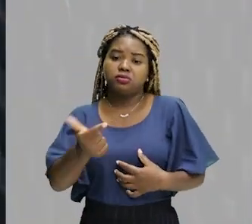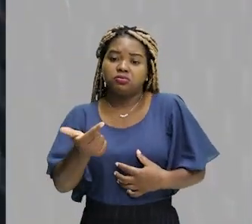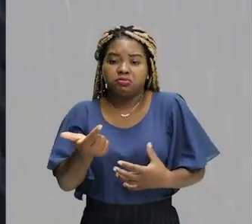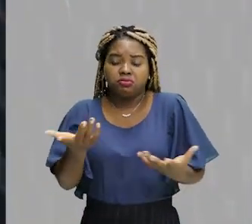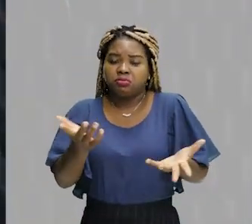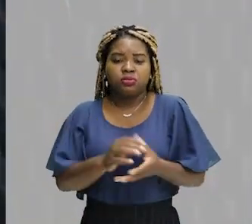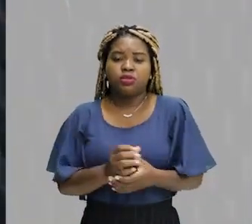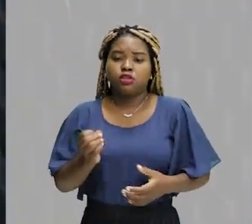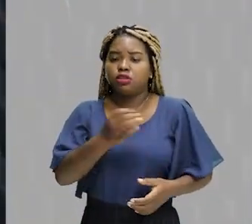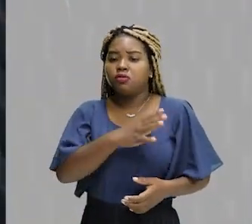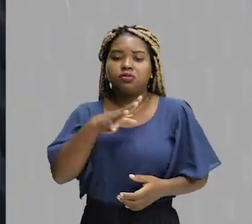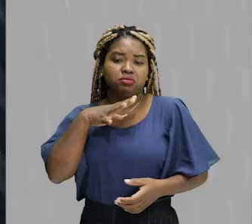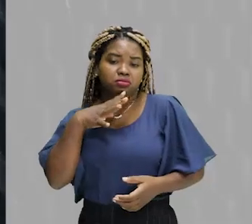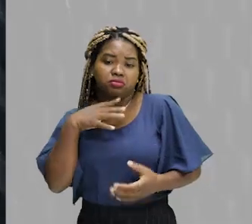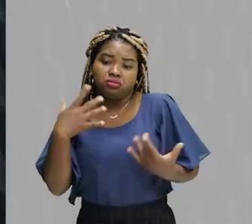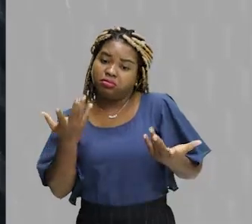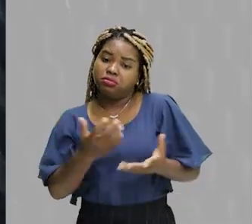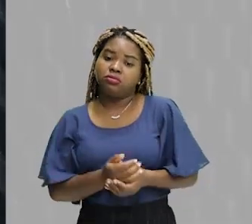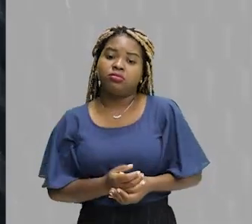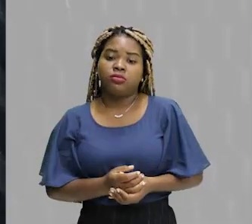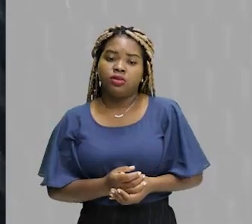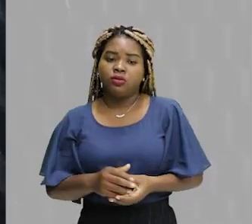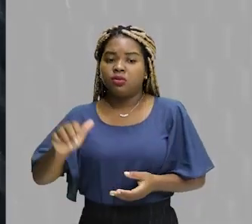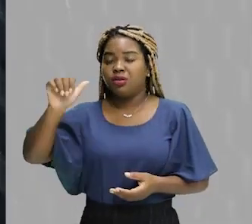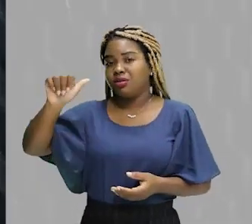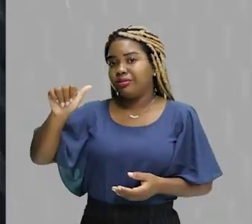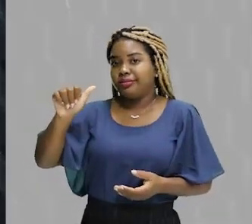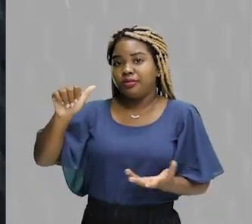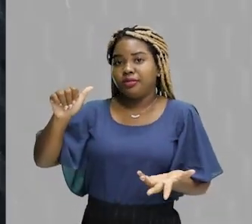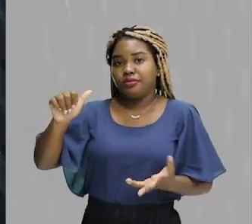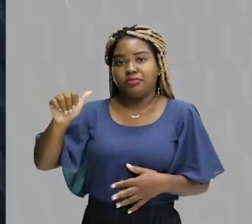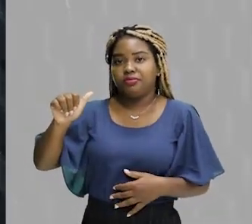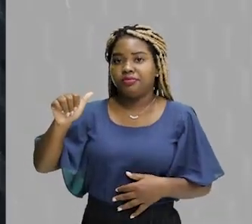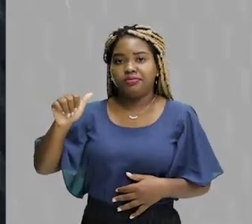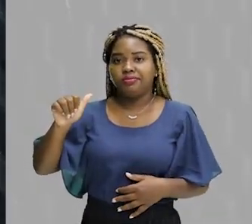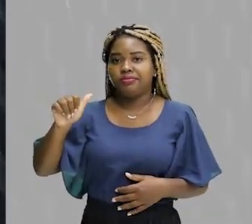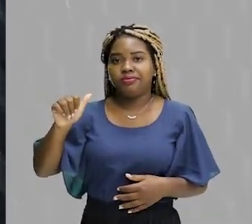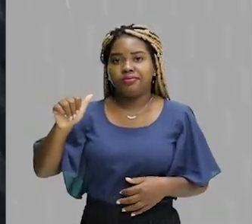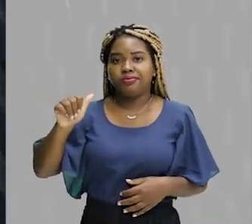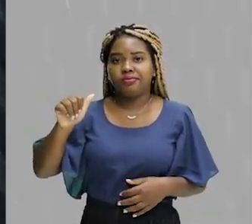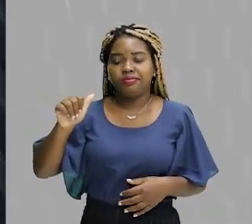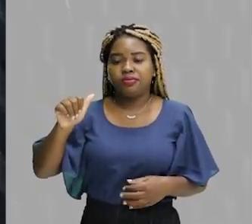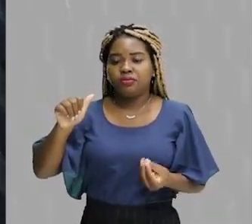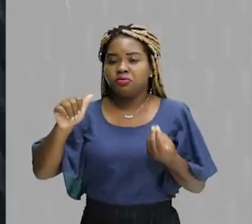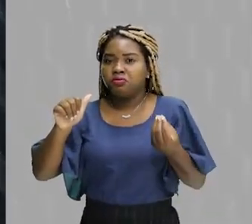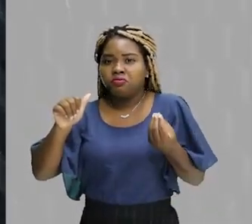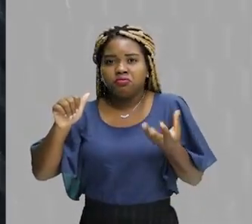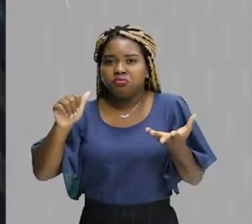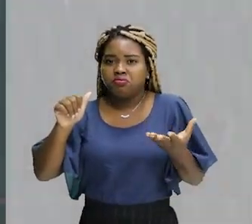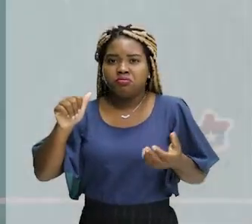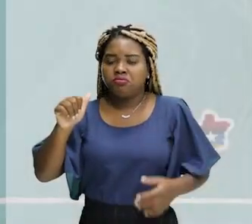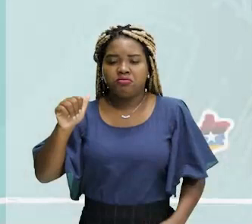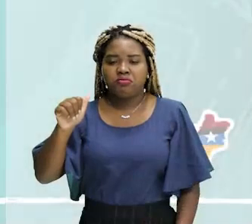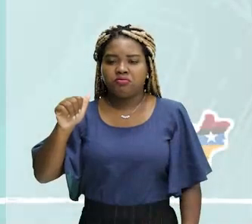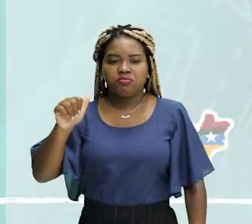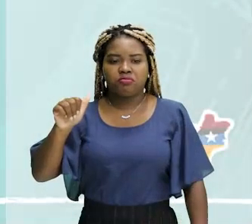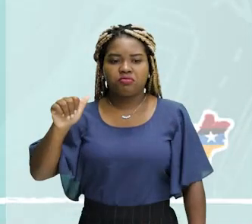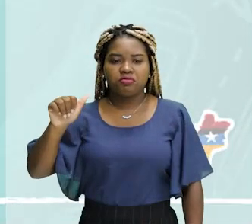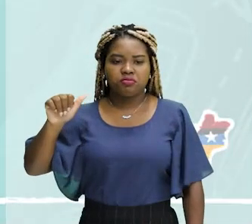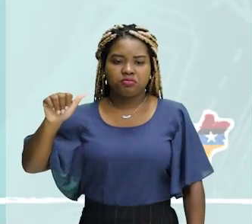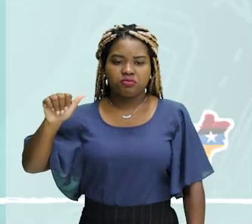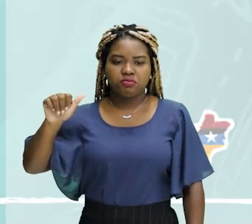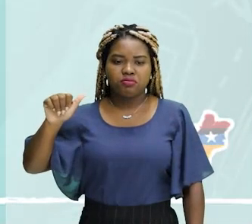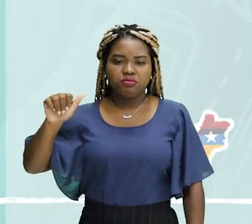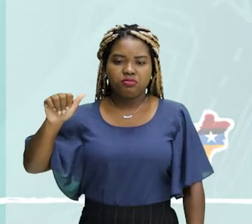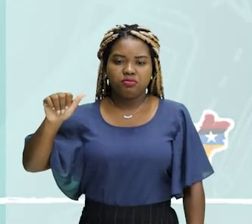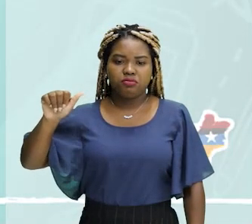sabe que tem uma subjetividade. A letra A não começa muito feliz, tá? Ok? Ou seja, que não